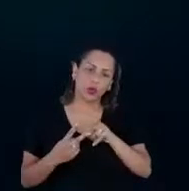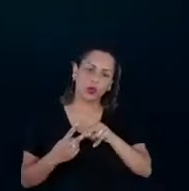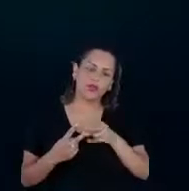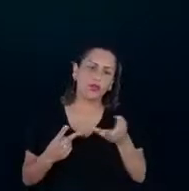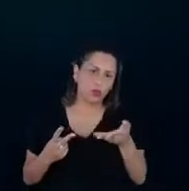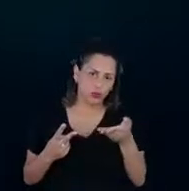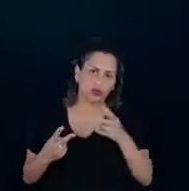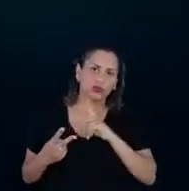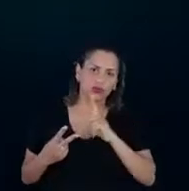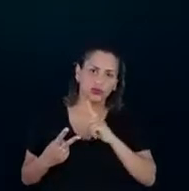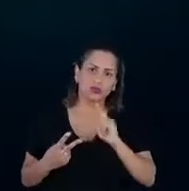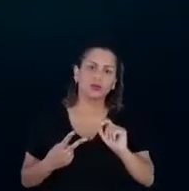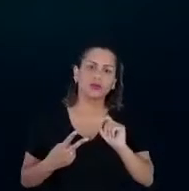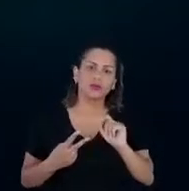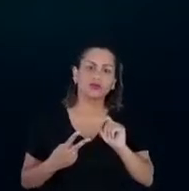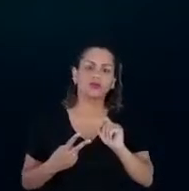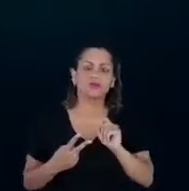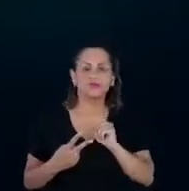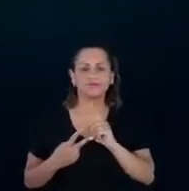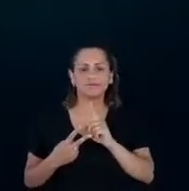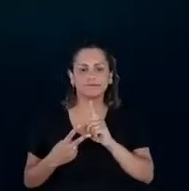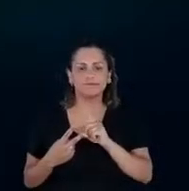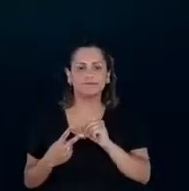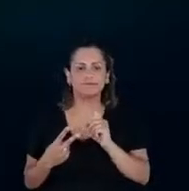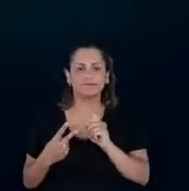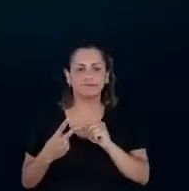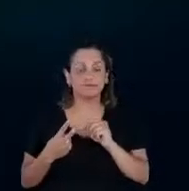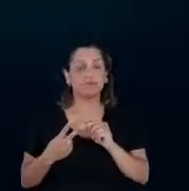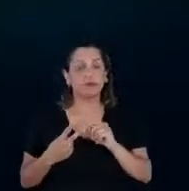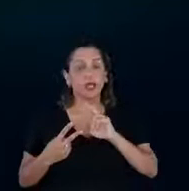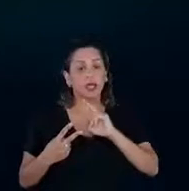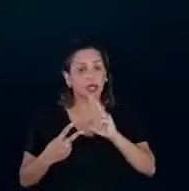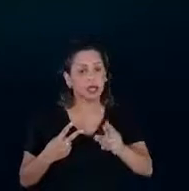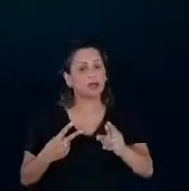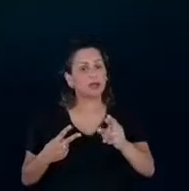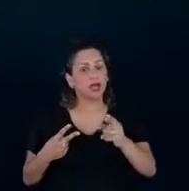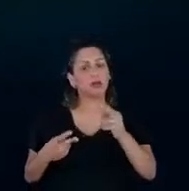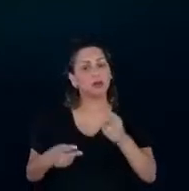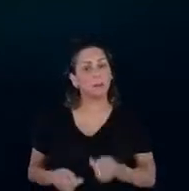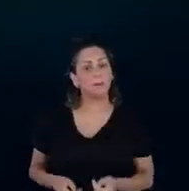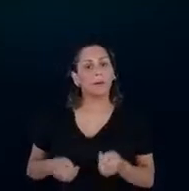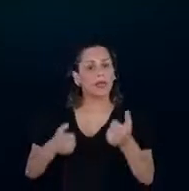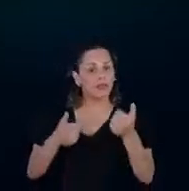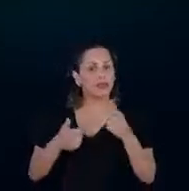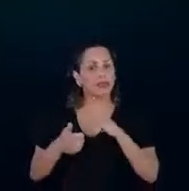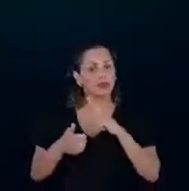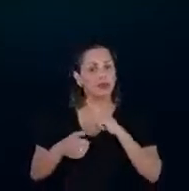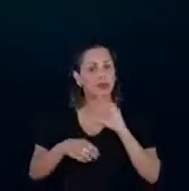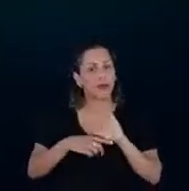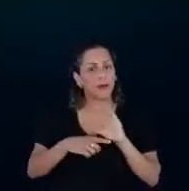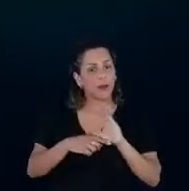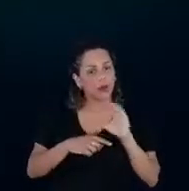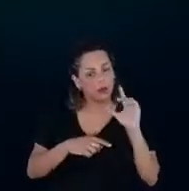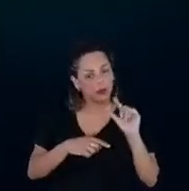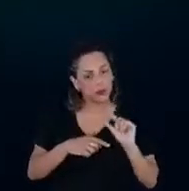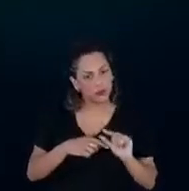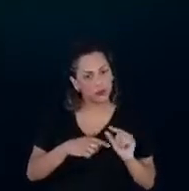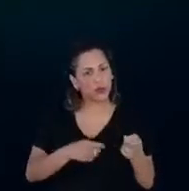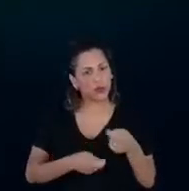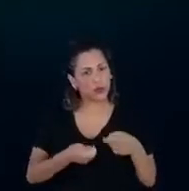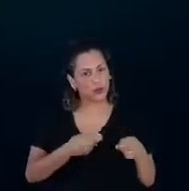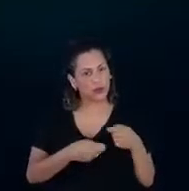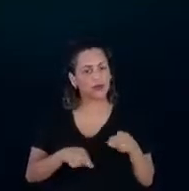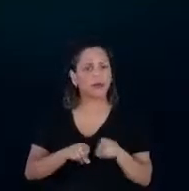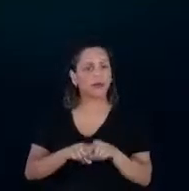que trazem um resultado, um grande benefício para a economia de baixo carbono, a gente tem geração de emprego e